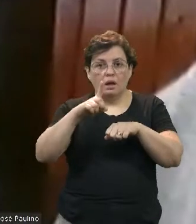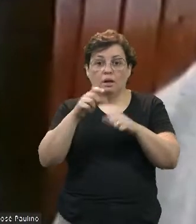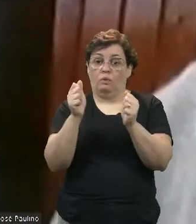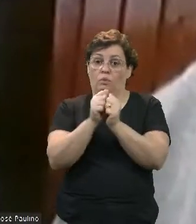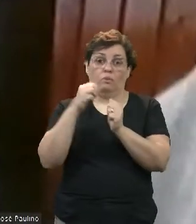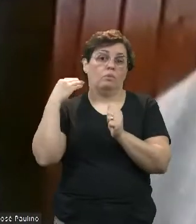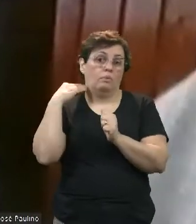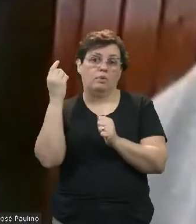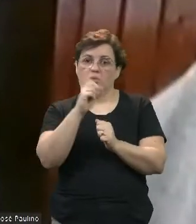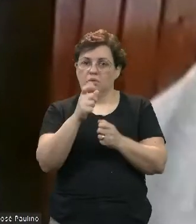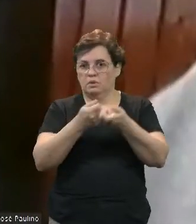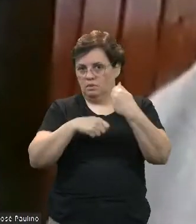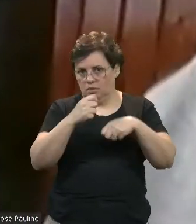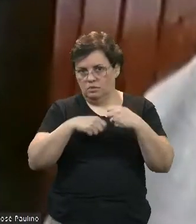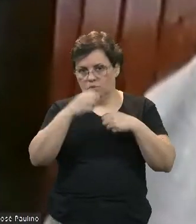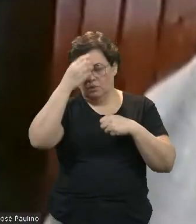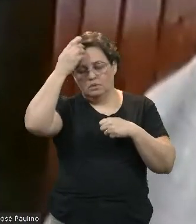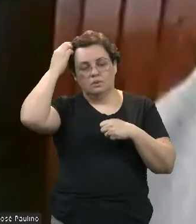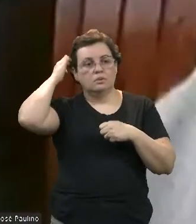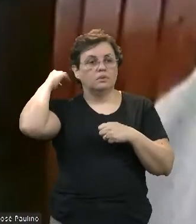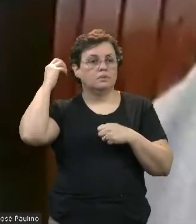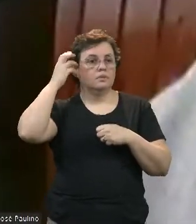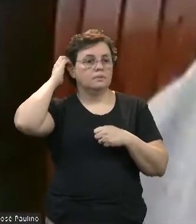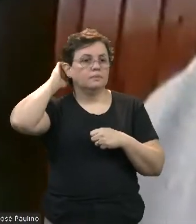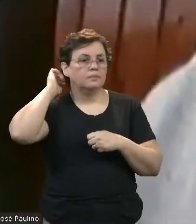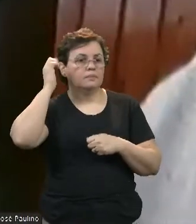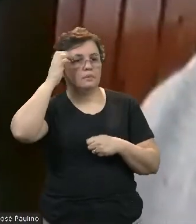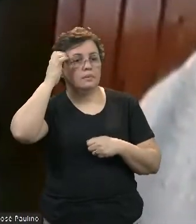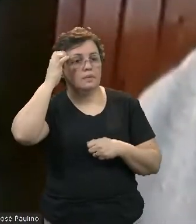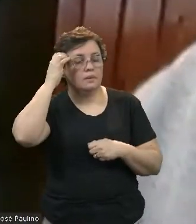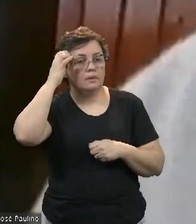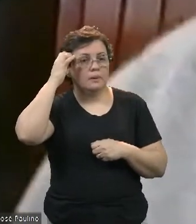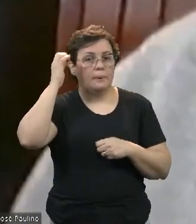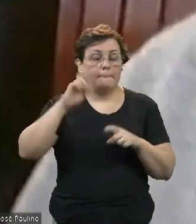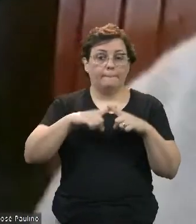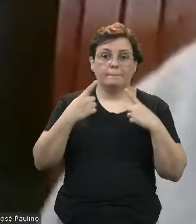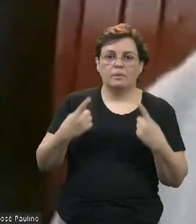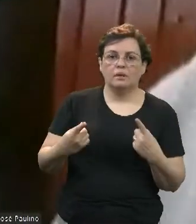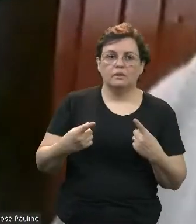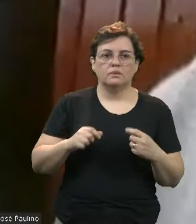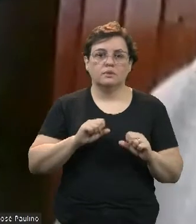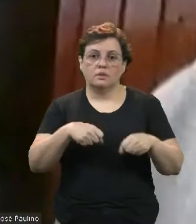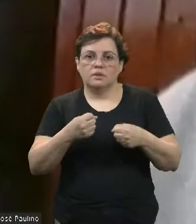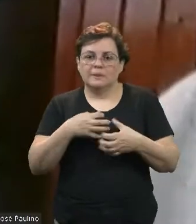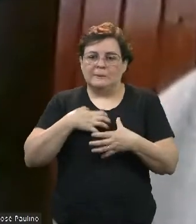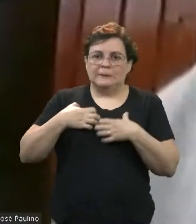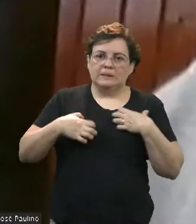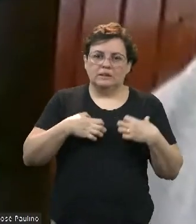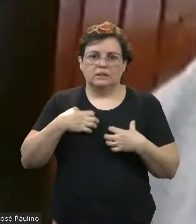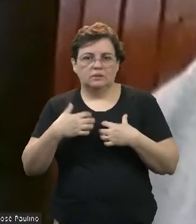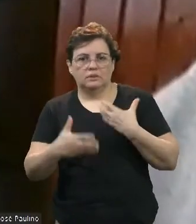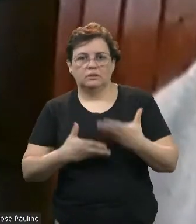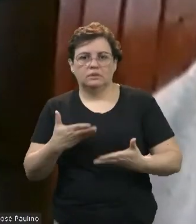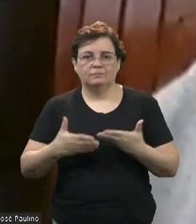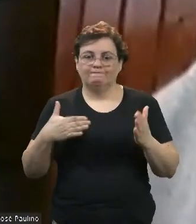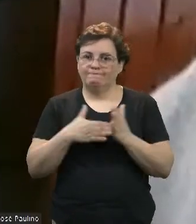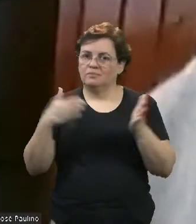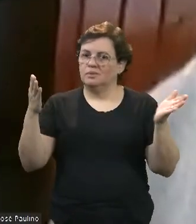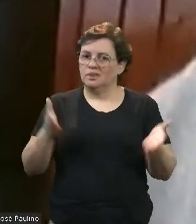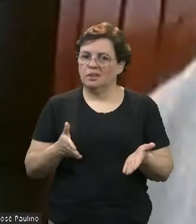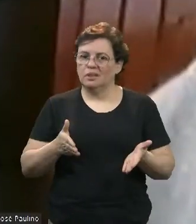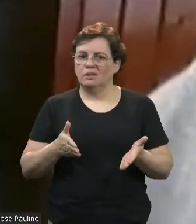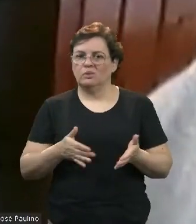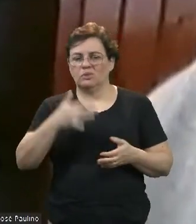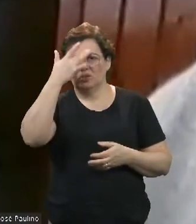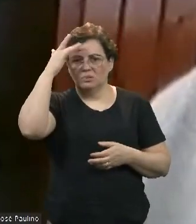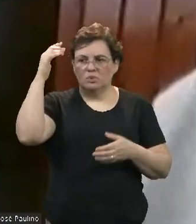faz isso. Mas, assim, gerou-se essa expectativa dos servidores e até hoje ainda eles